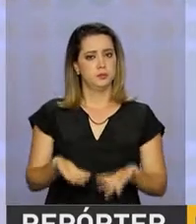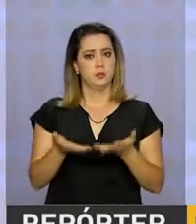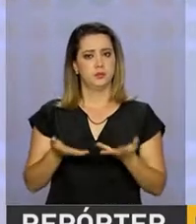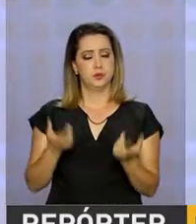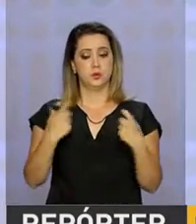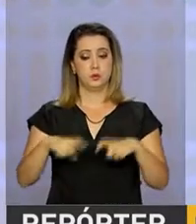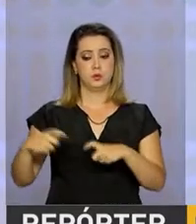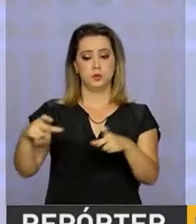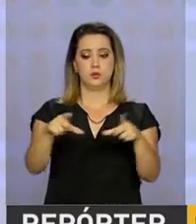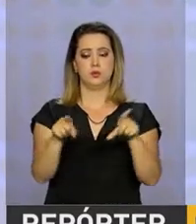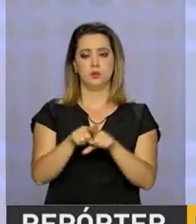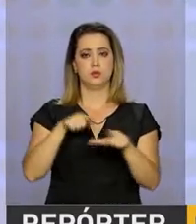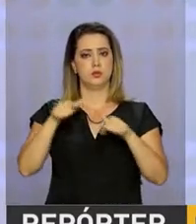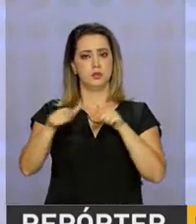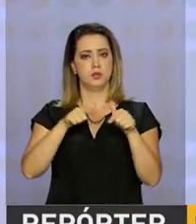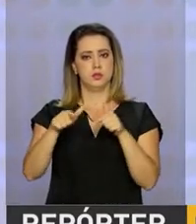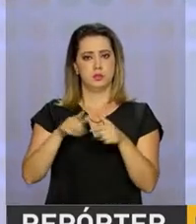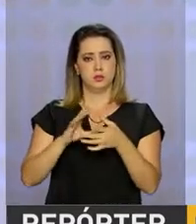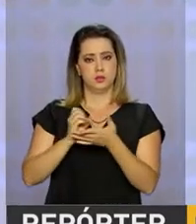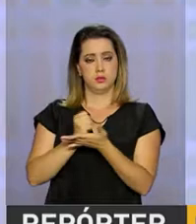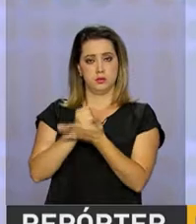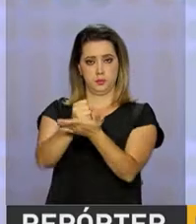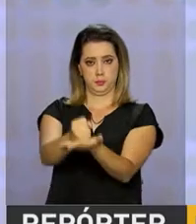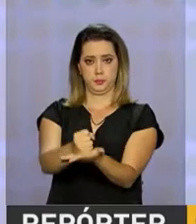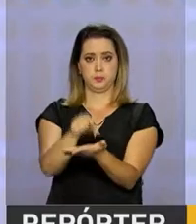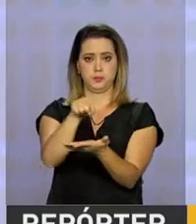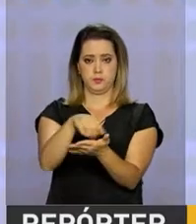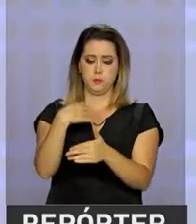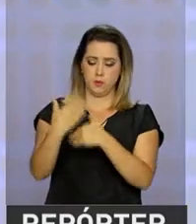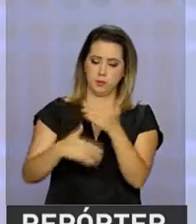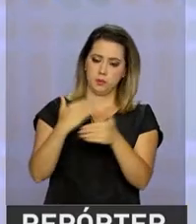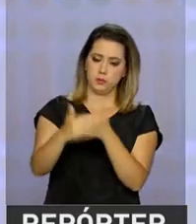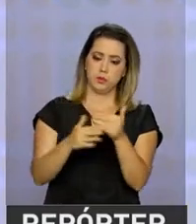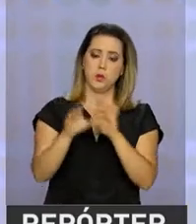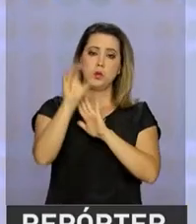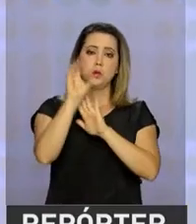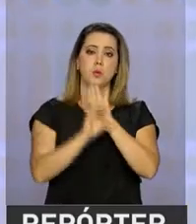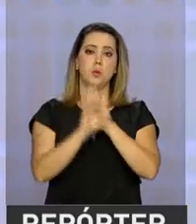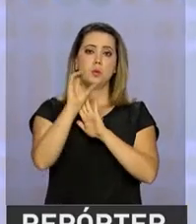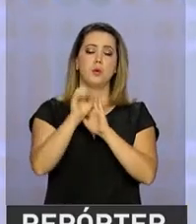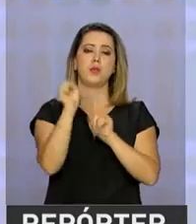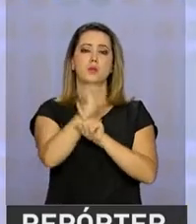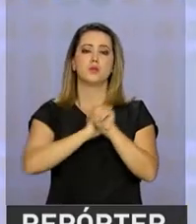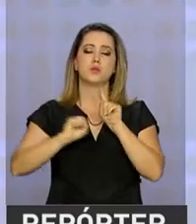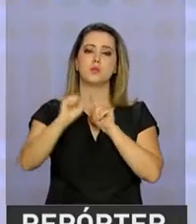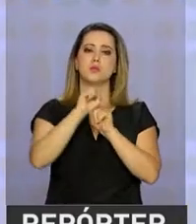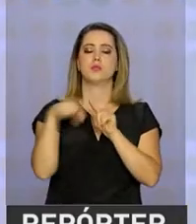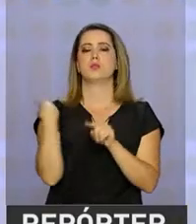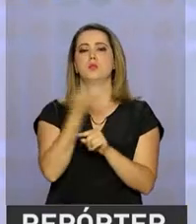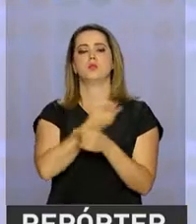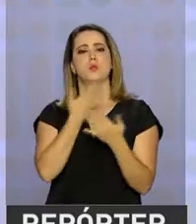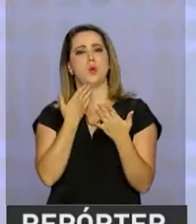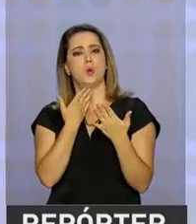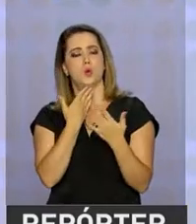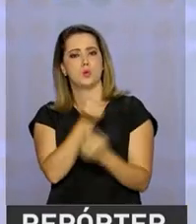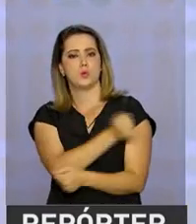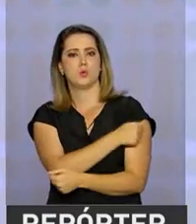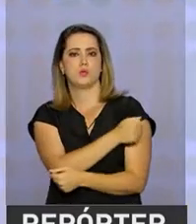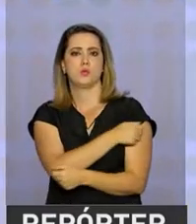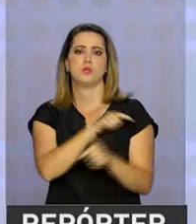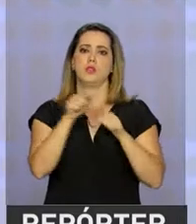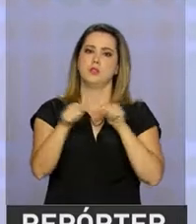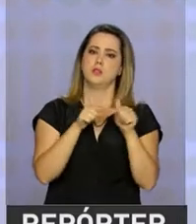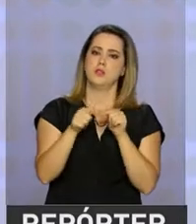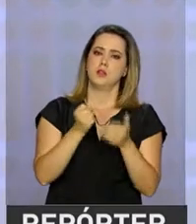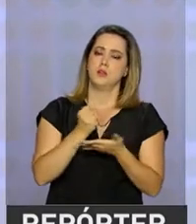para a realização de atividades voluntárias, desenvolver o currículo social dos nossos estudantes, trabalhadores